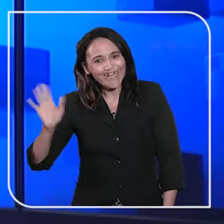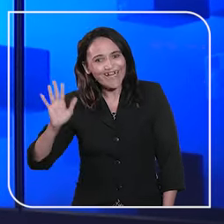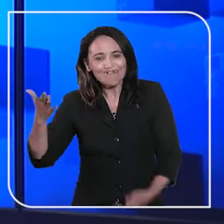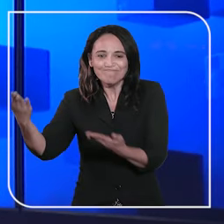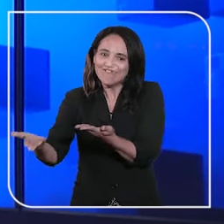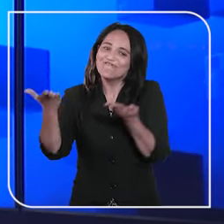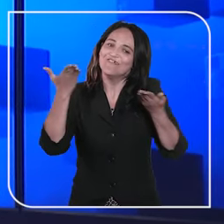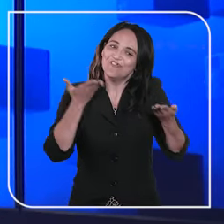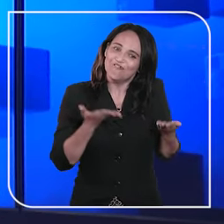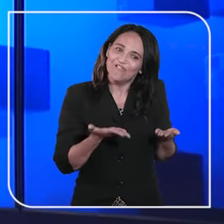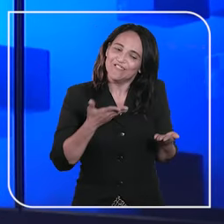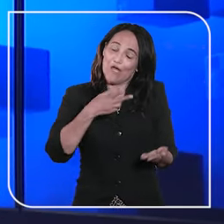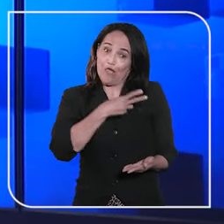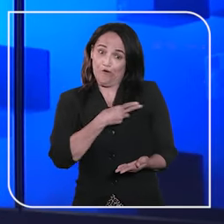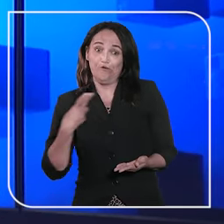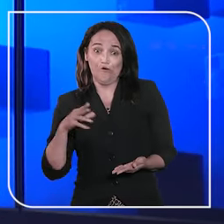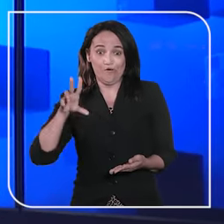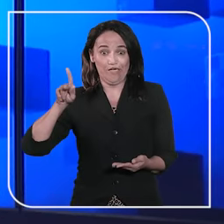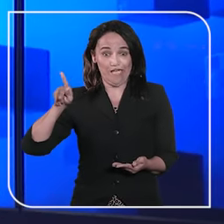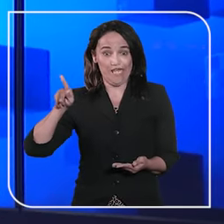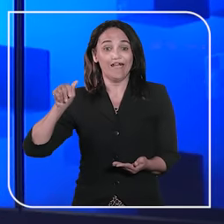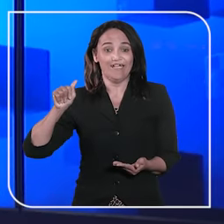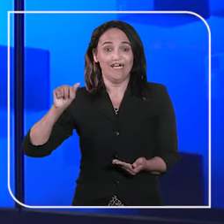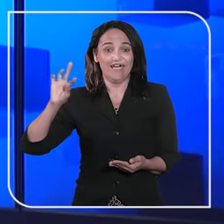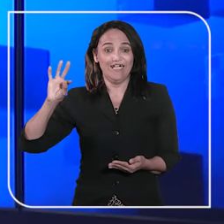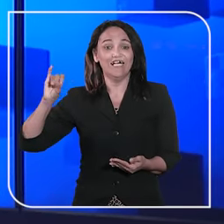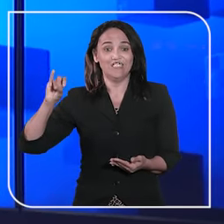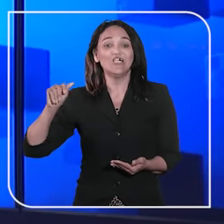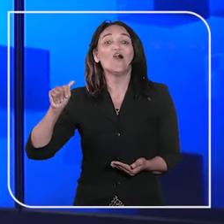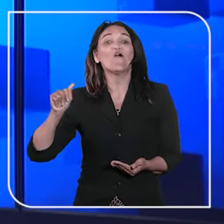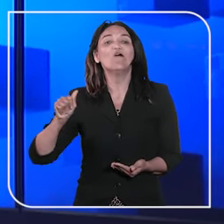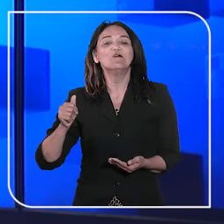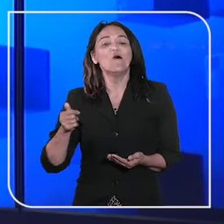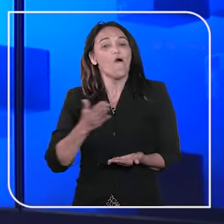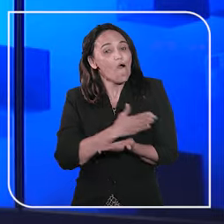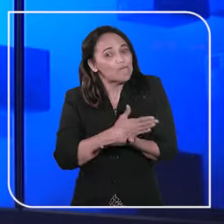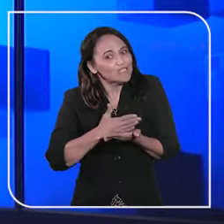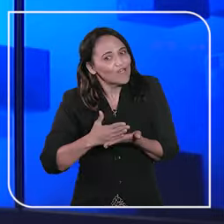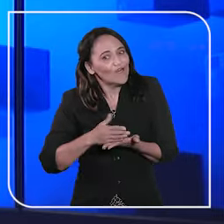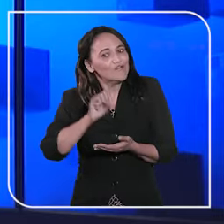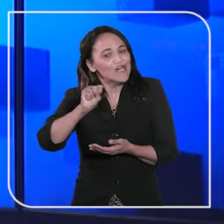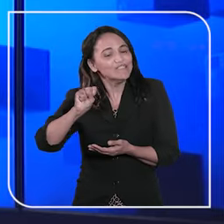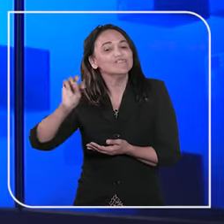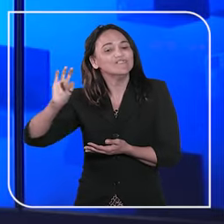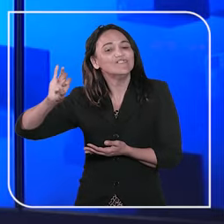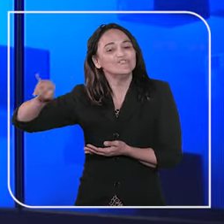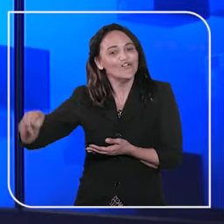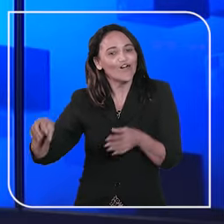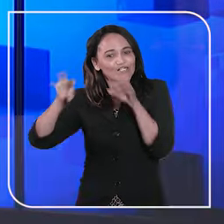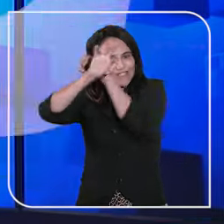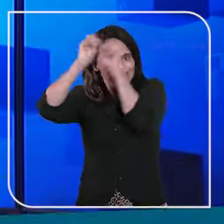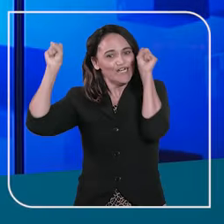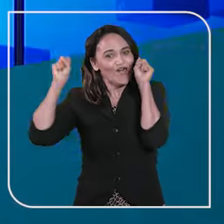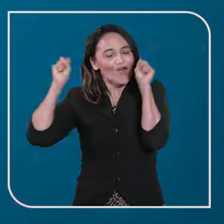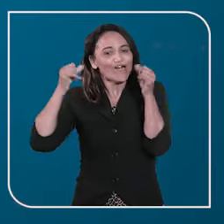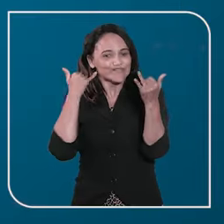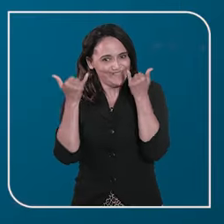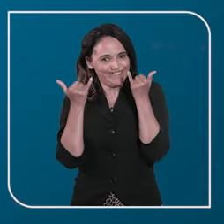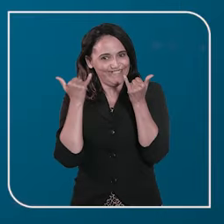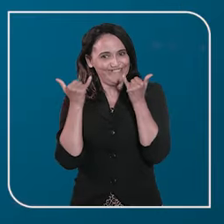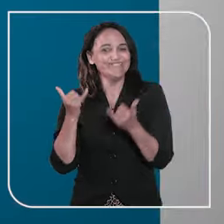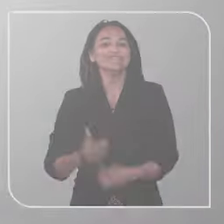Olá, seja bem-vindo, eu sou Kátia Gomes e começa agora o STJ Notícias.